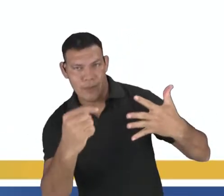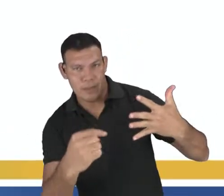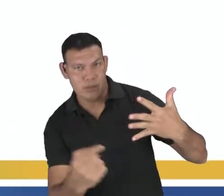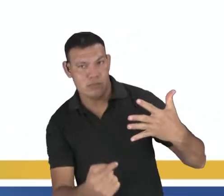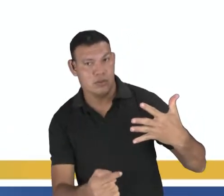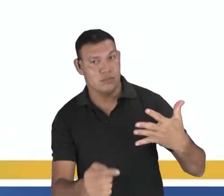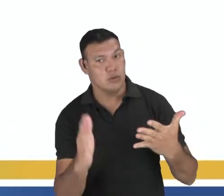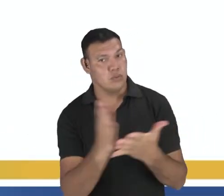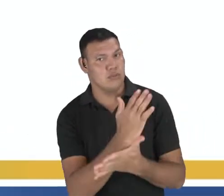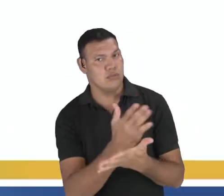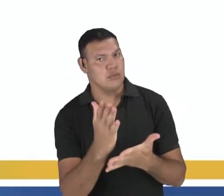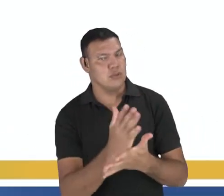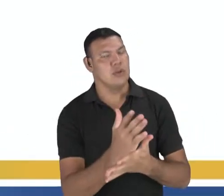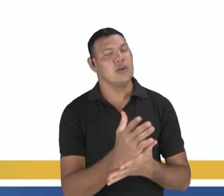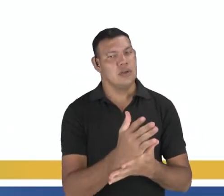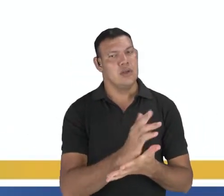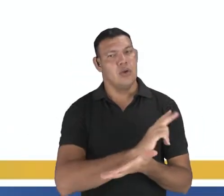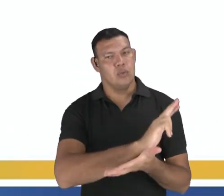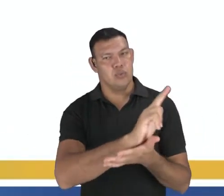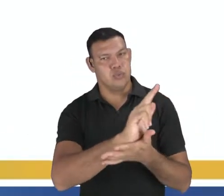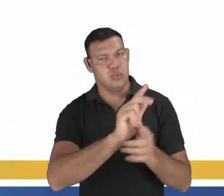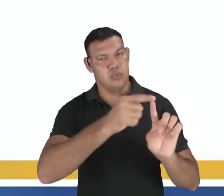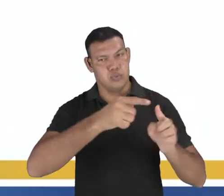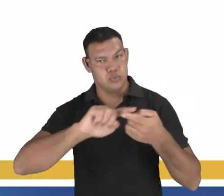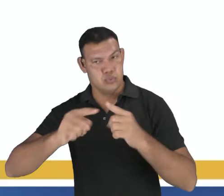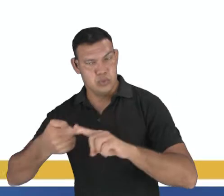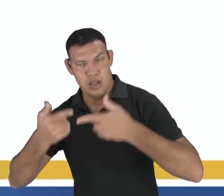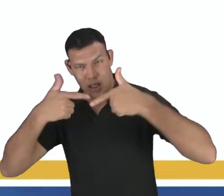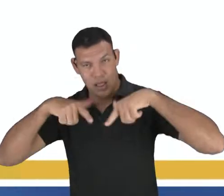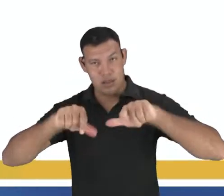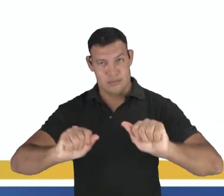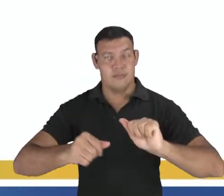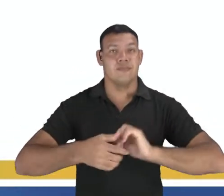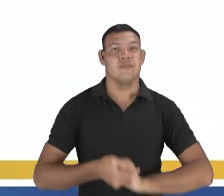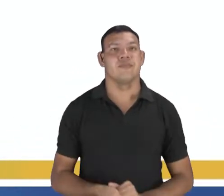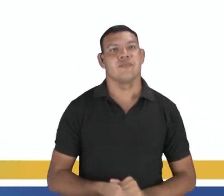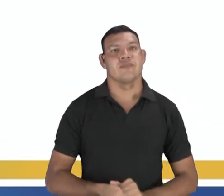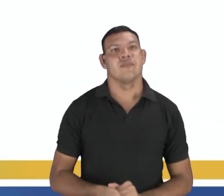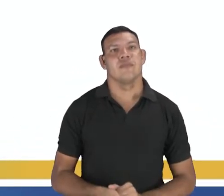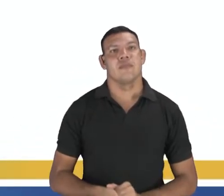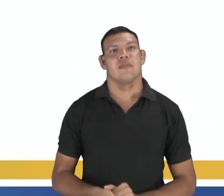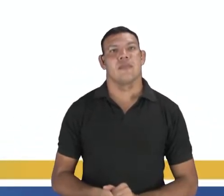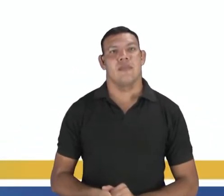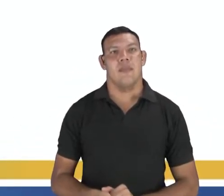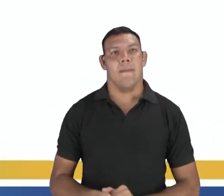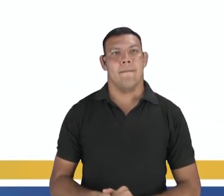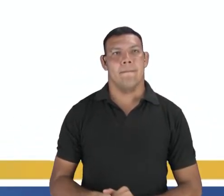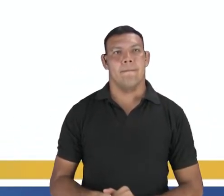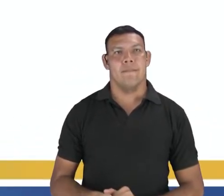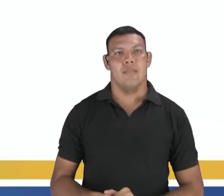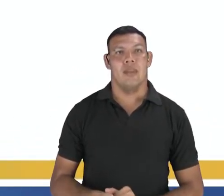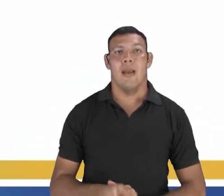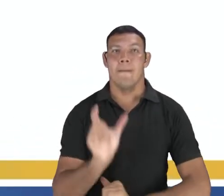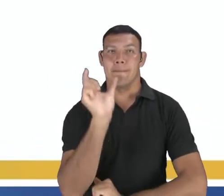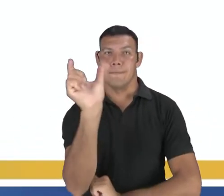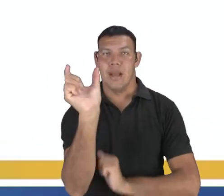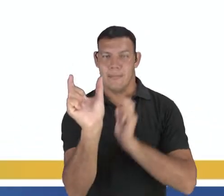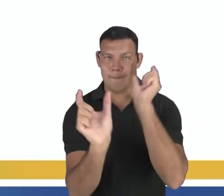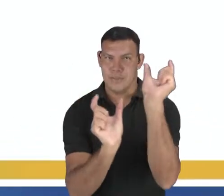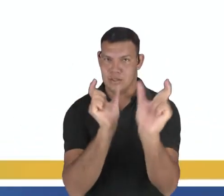linguísticas. Vamos lá? As palavras e expressões estabelecem uma relação de sentido bastante próxima.